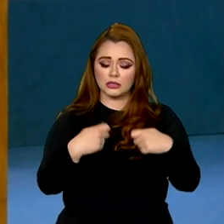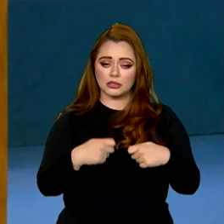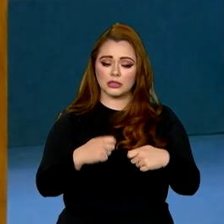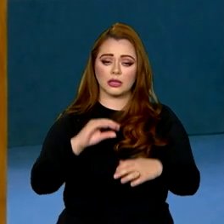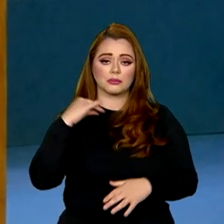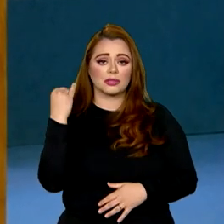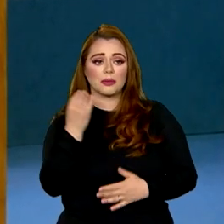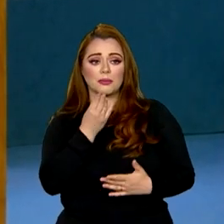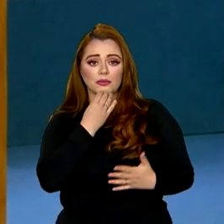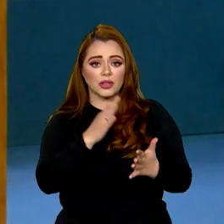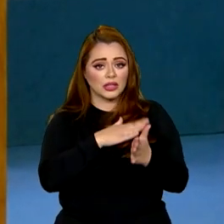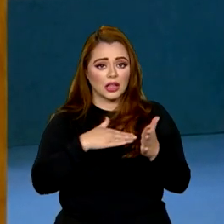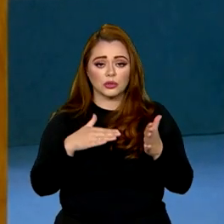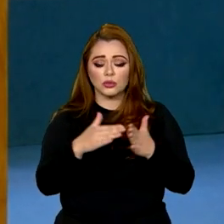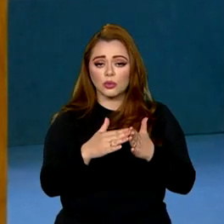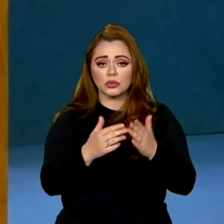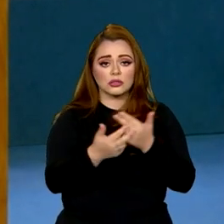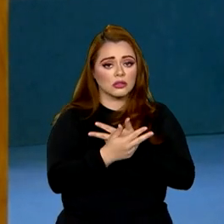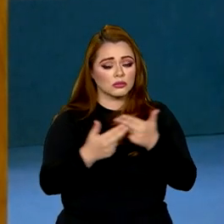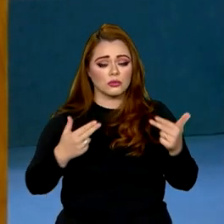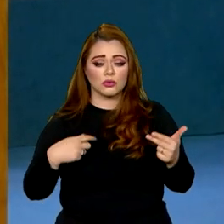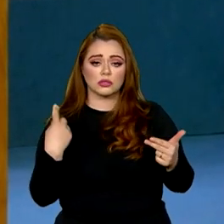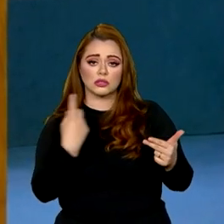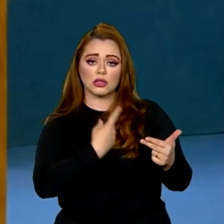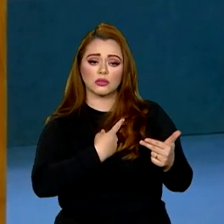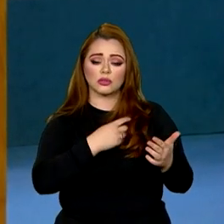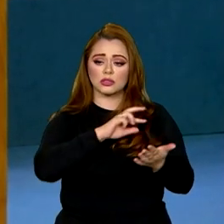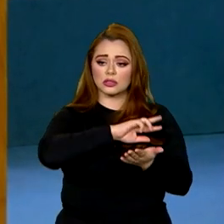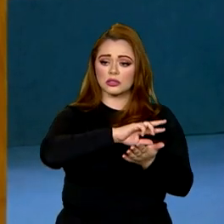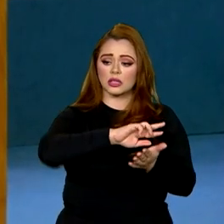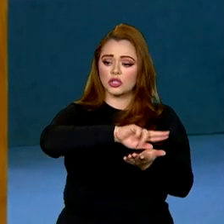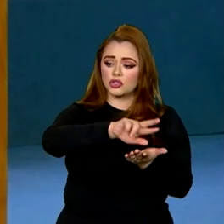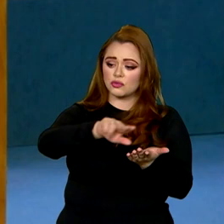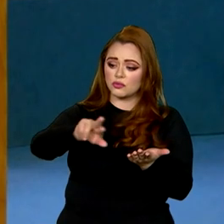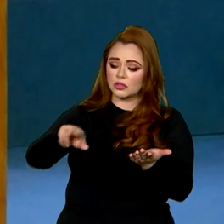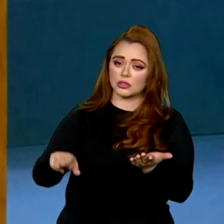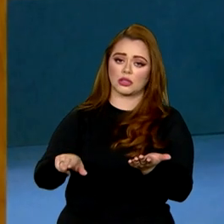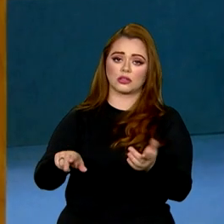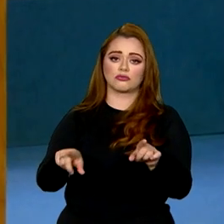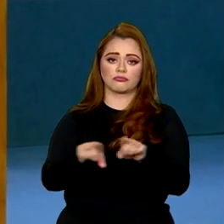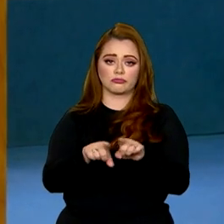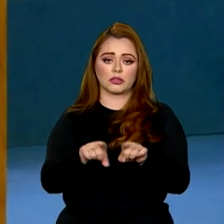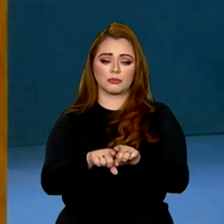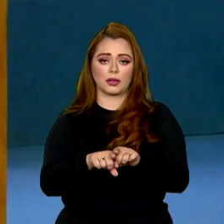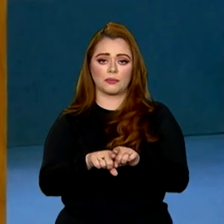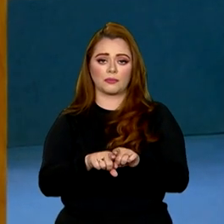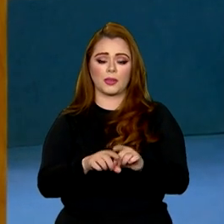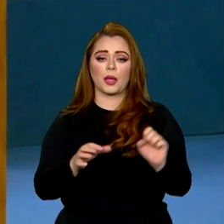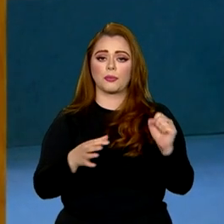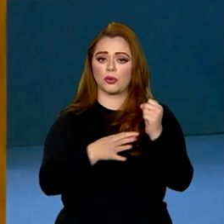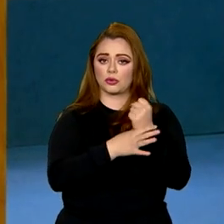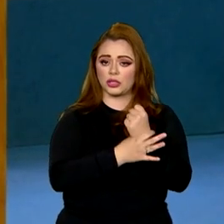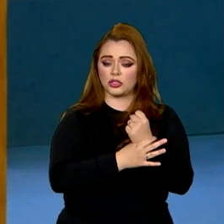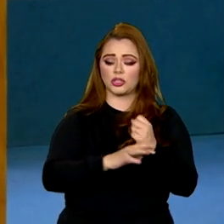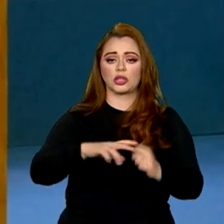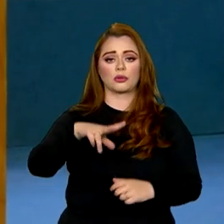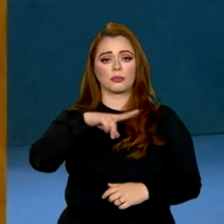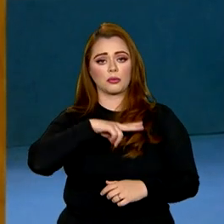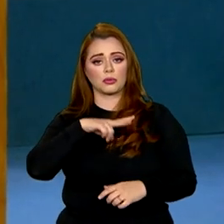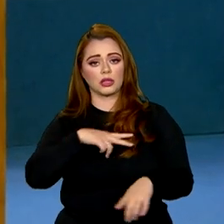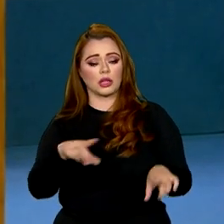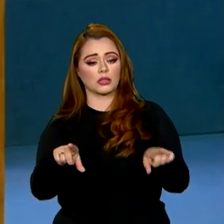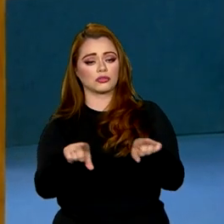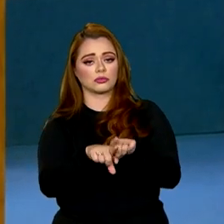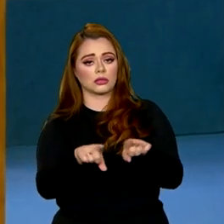da nossa biodiversidade, com repartição justa dos benefícios, resguardando a propriedade intelectual sobre nossos